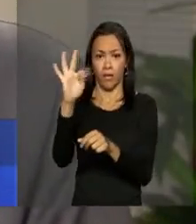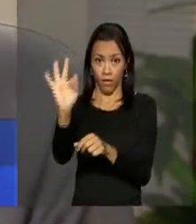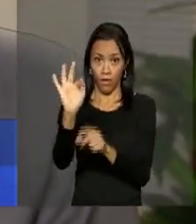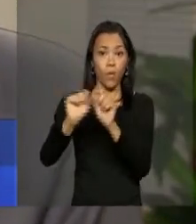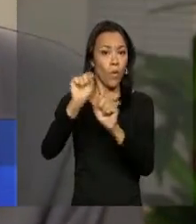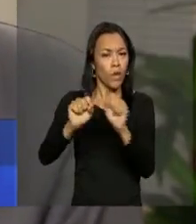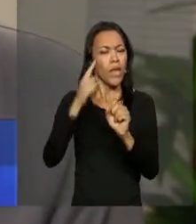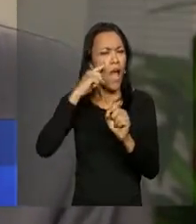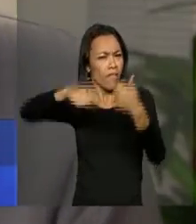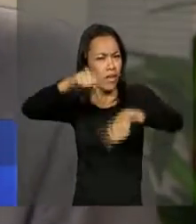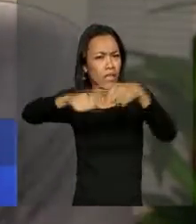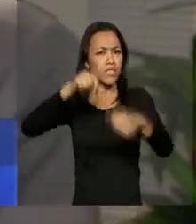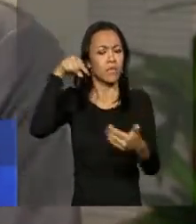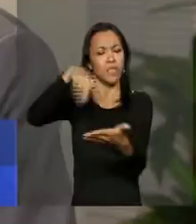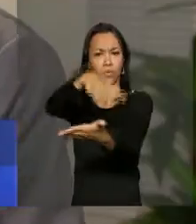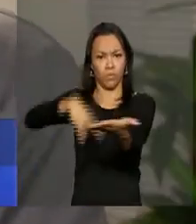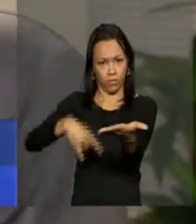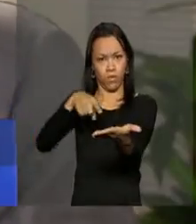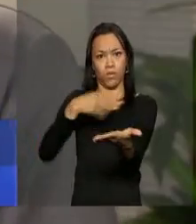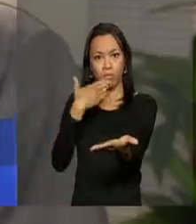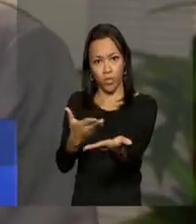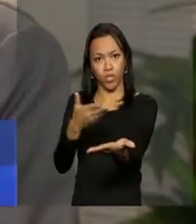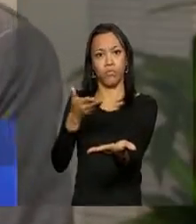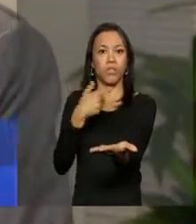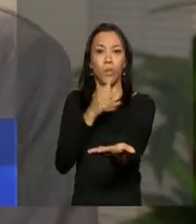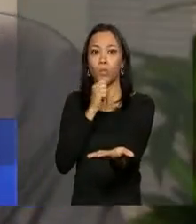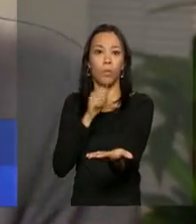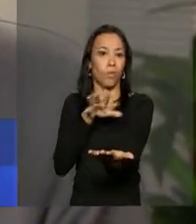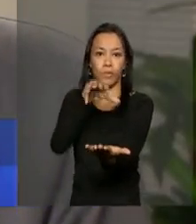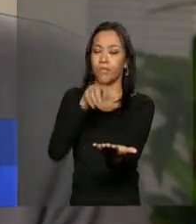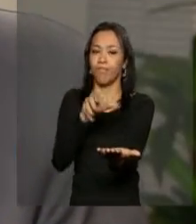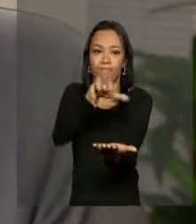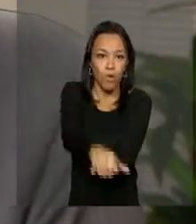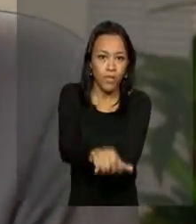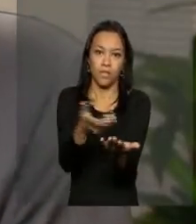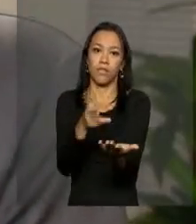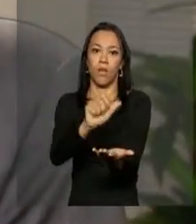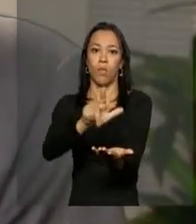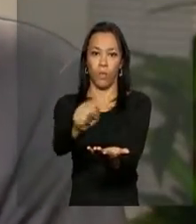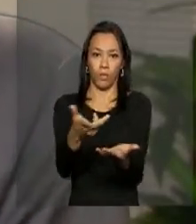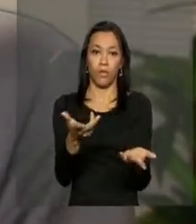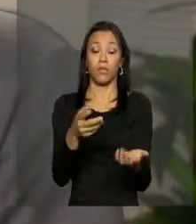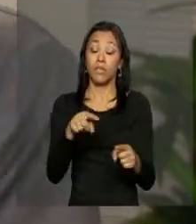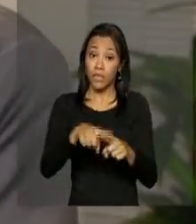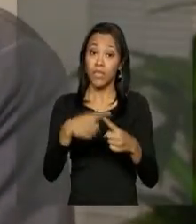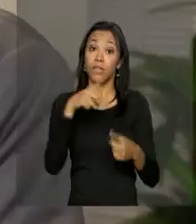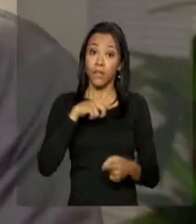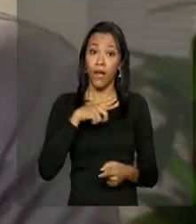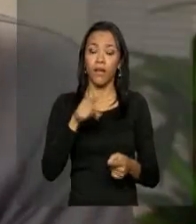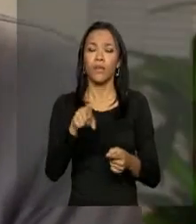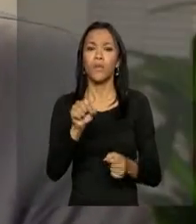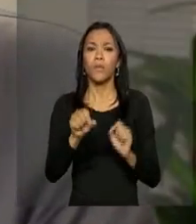possamos ter a revisão dessa decisão. Por outro lado, como partidos políticos também entraram com uma ação de descumprimento de preceito fundamental que está com